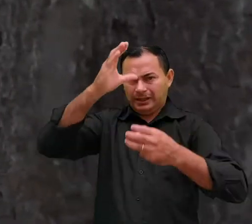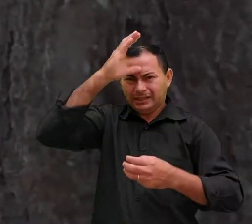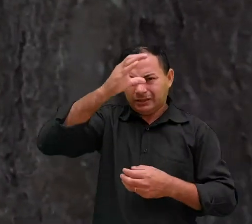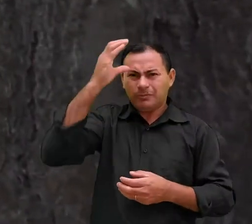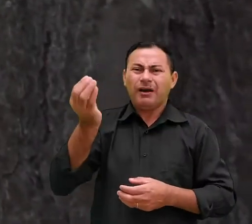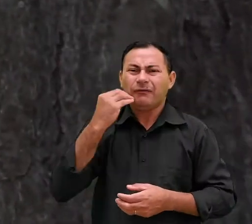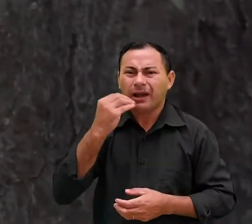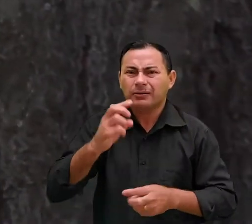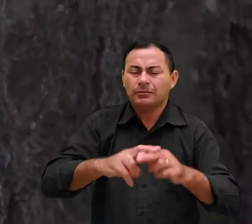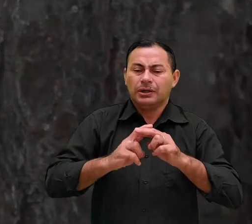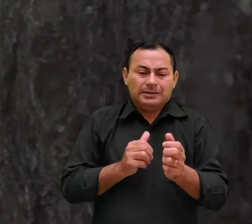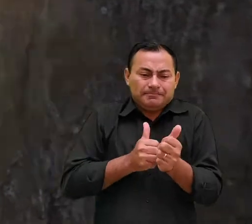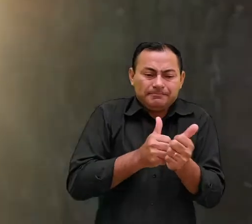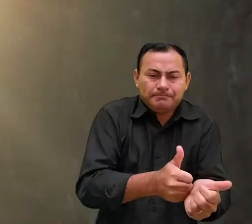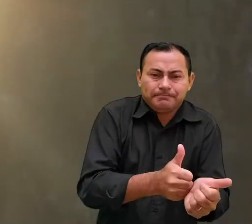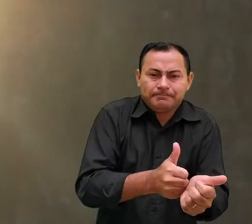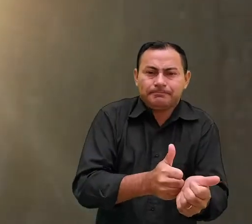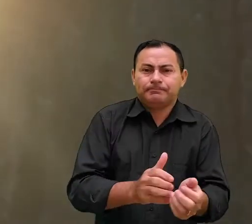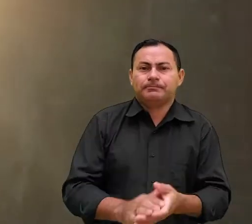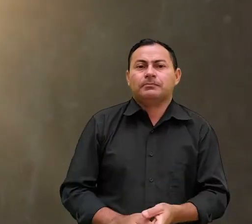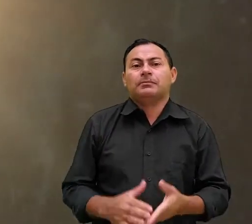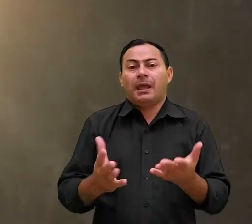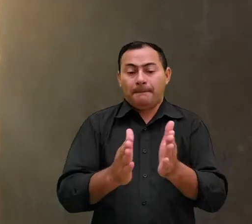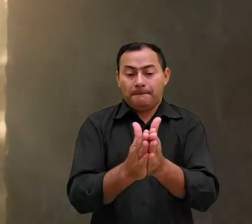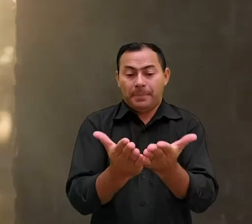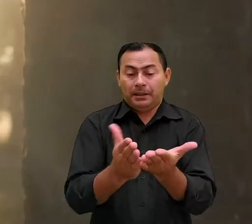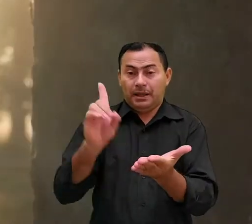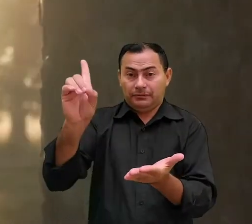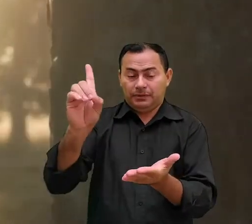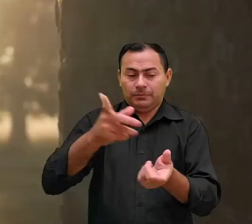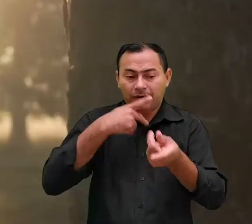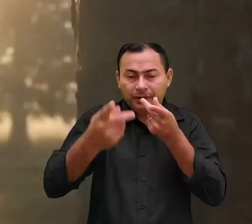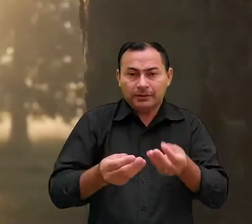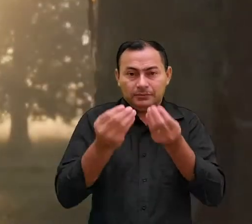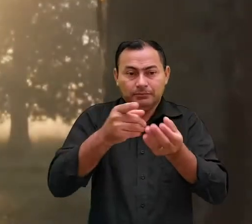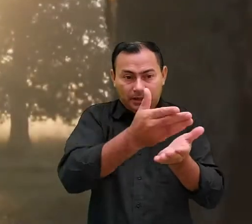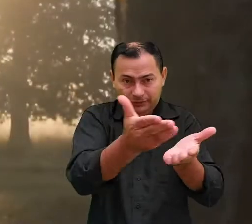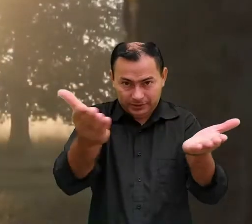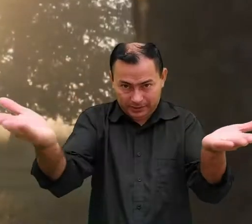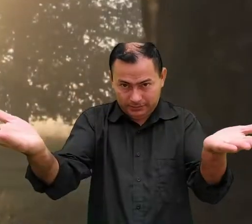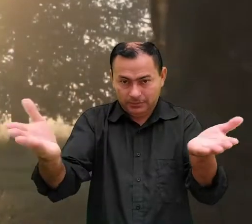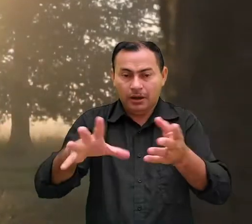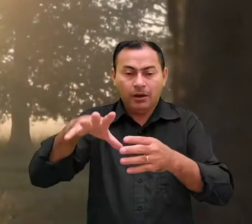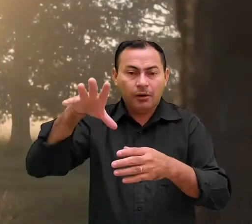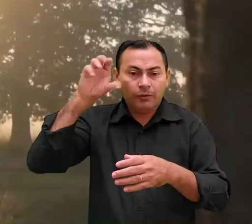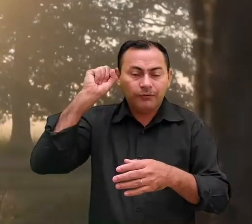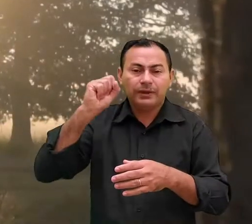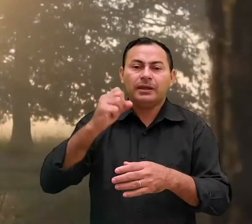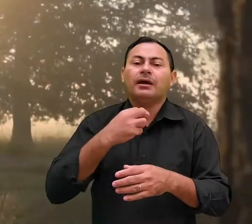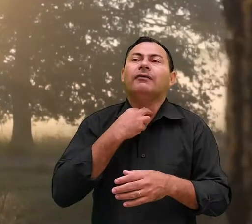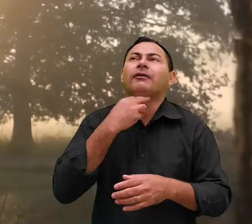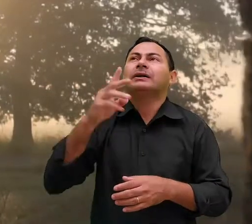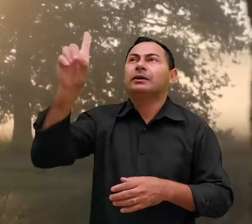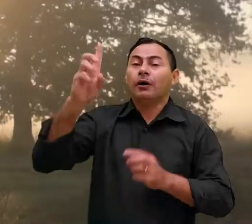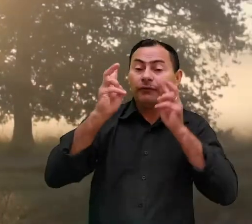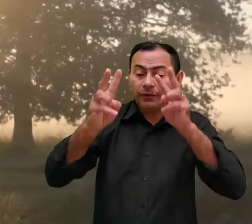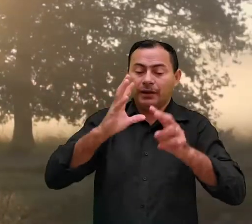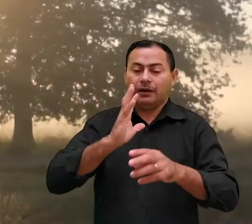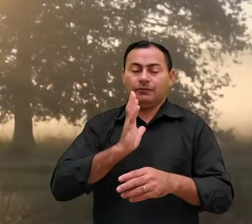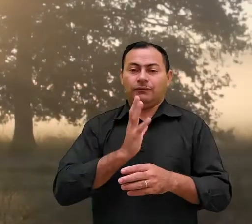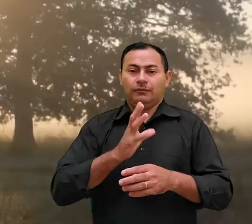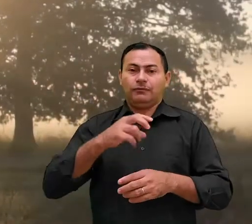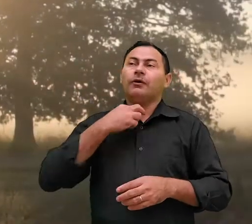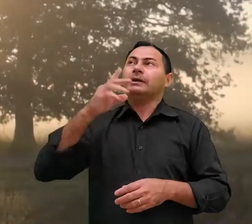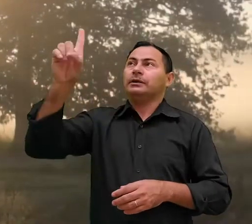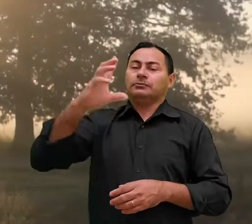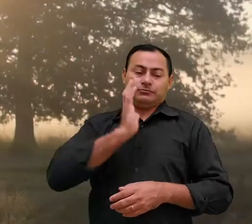cristãos enfraquecidos por causa da perseguição esta palavra foi dada para vocês quando ouvirem a voz de Deus não endureçam seus